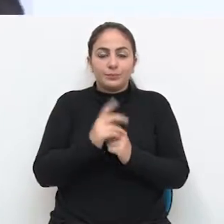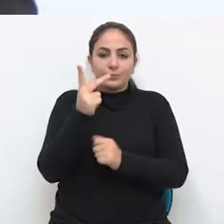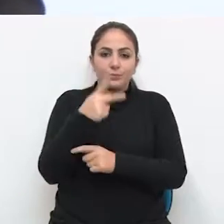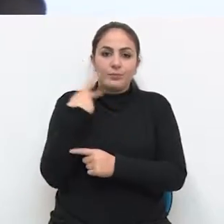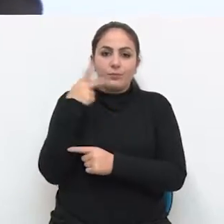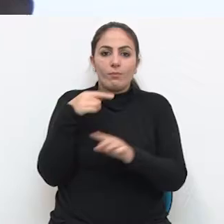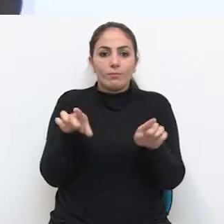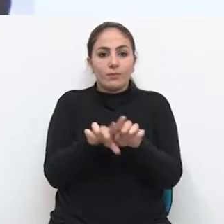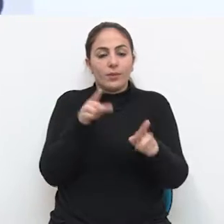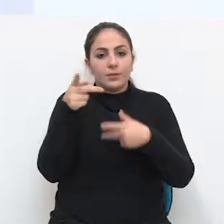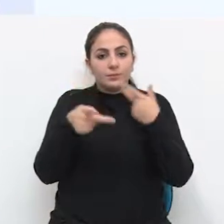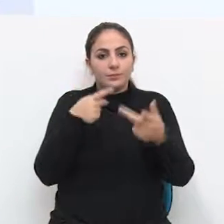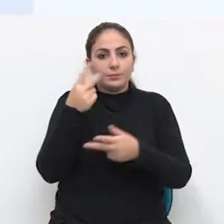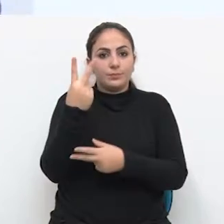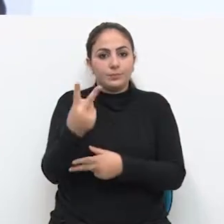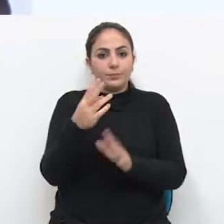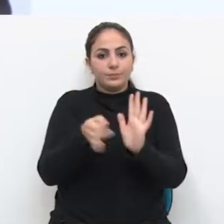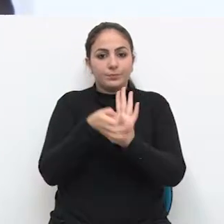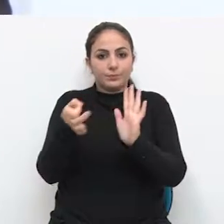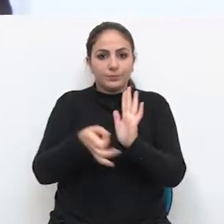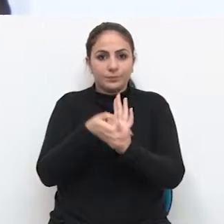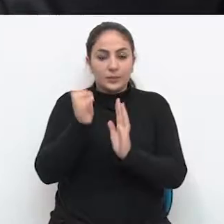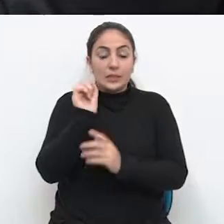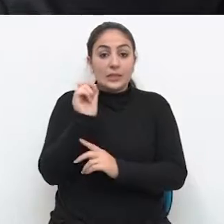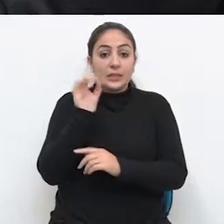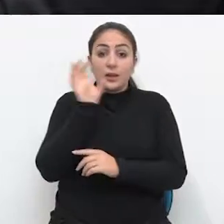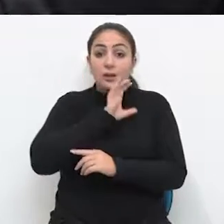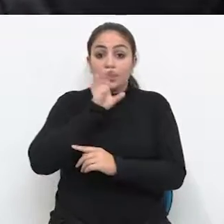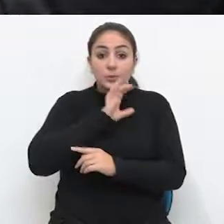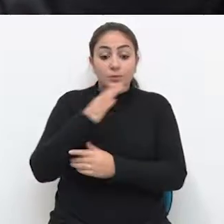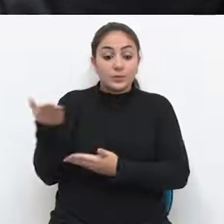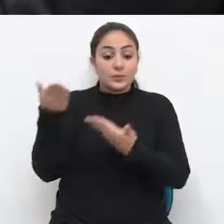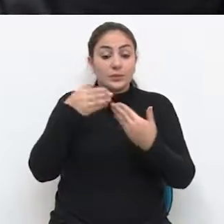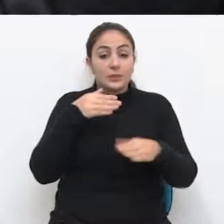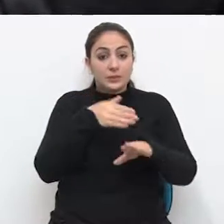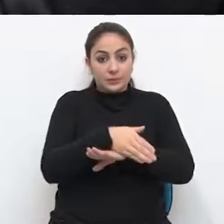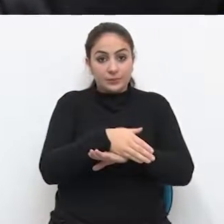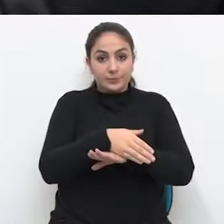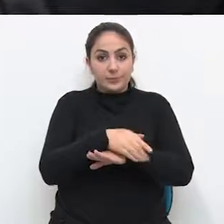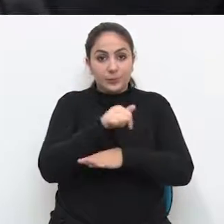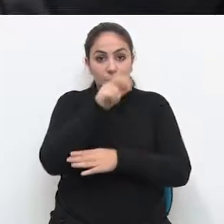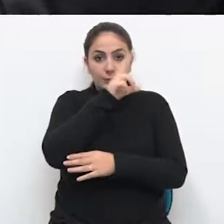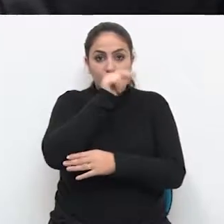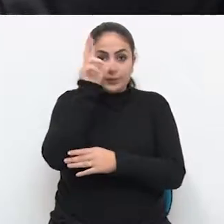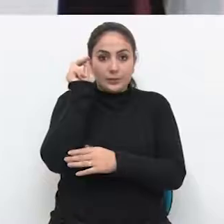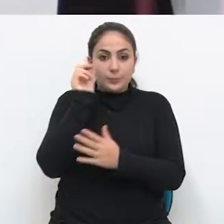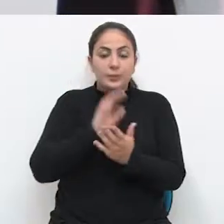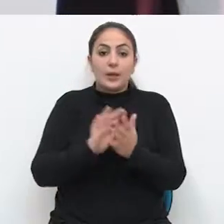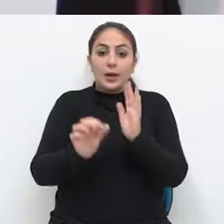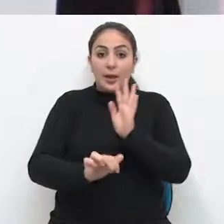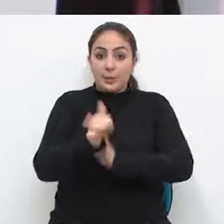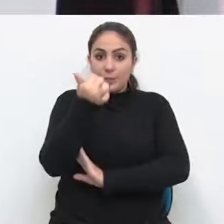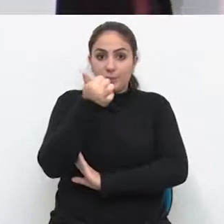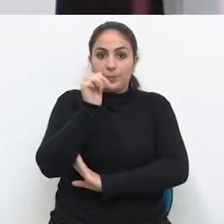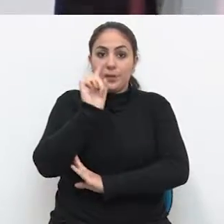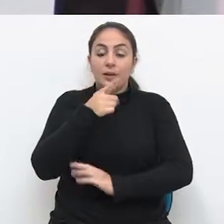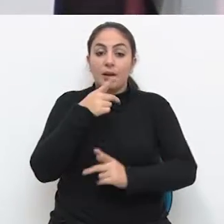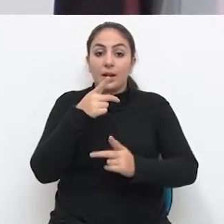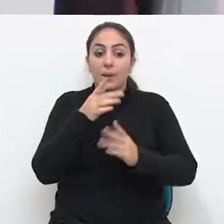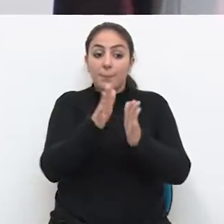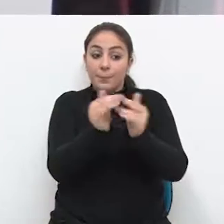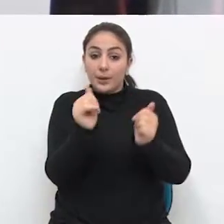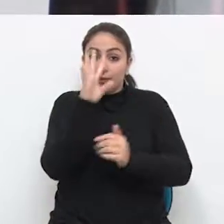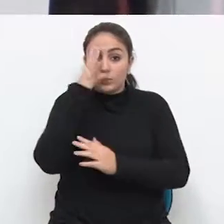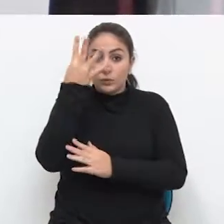expediente também mencionou duas indicações que em breve serão enviadas ao Poder Executivo. A primeira delas